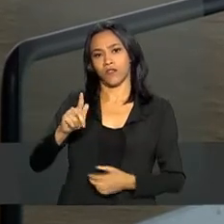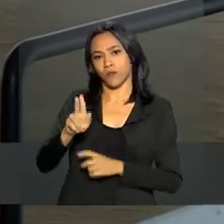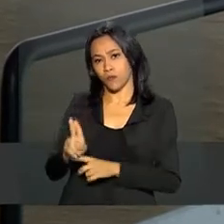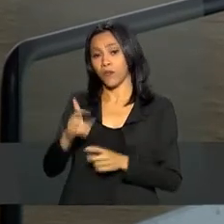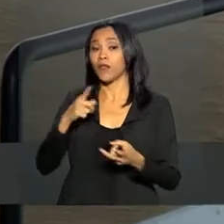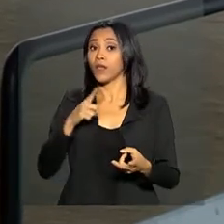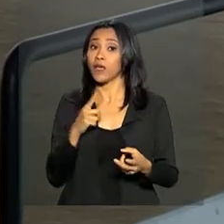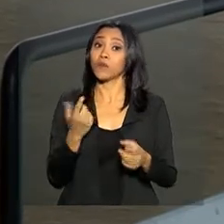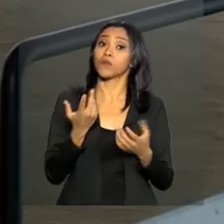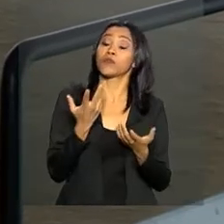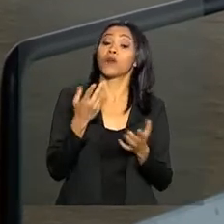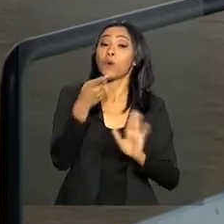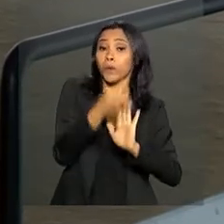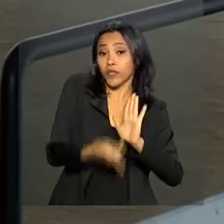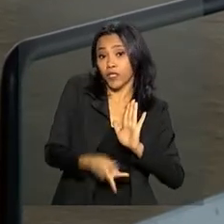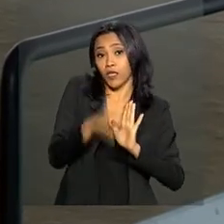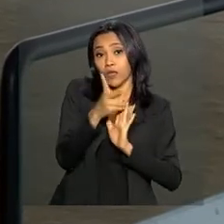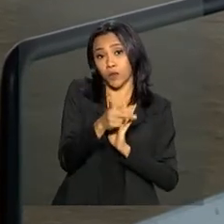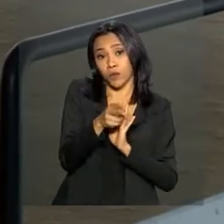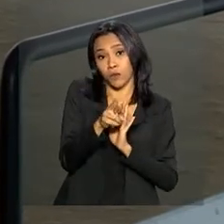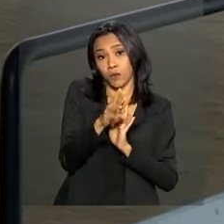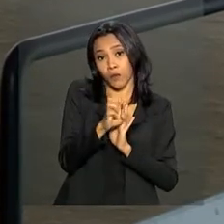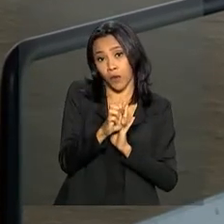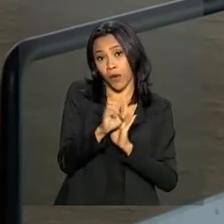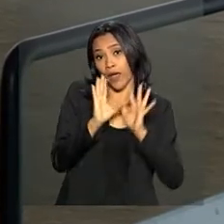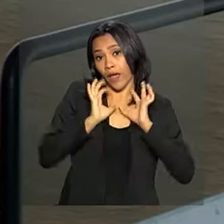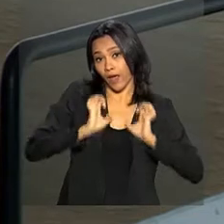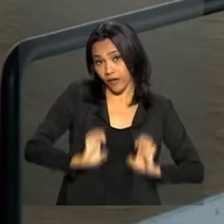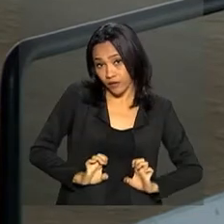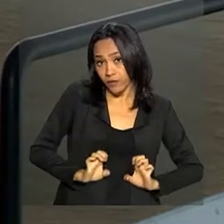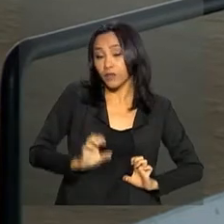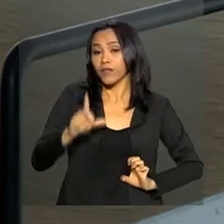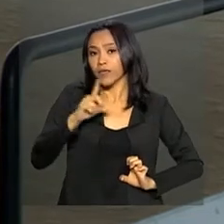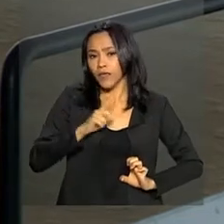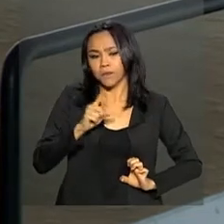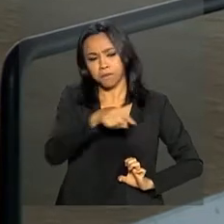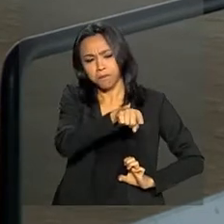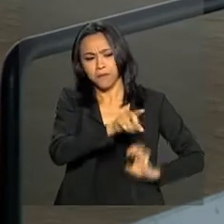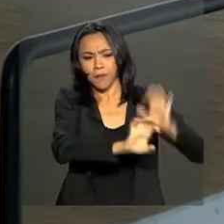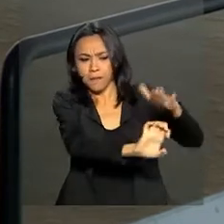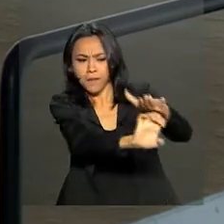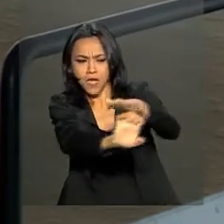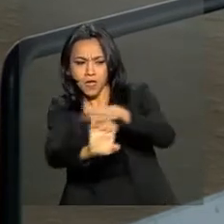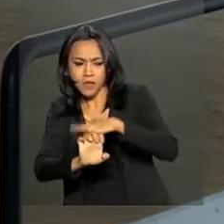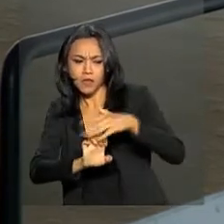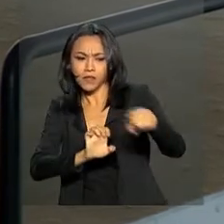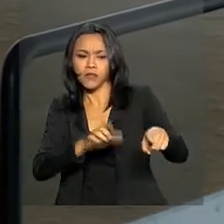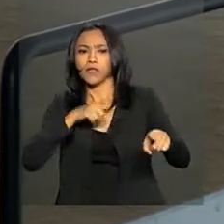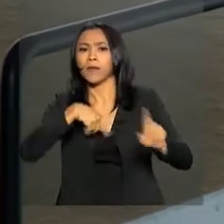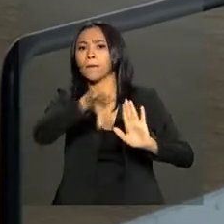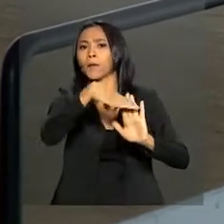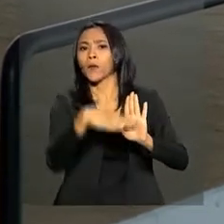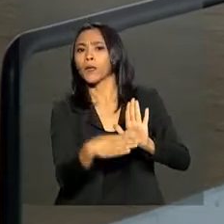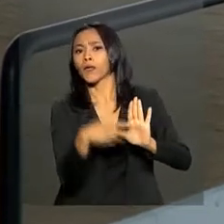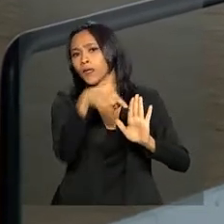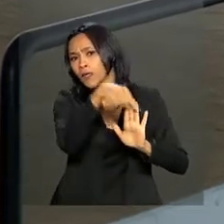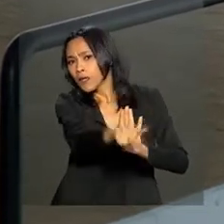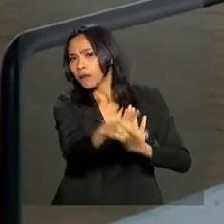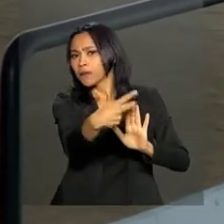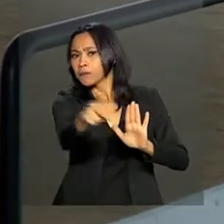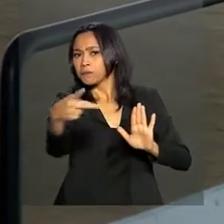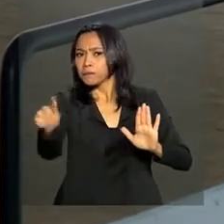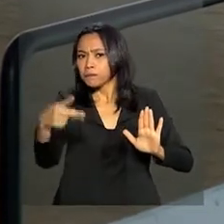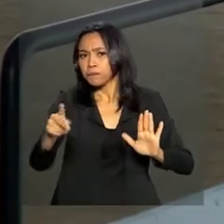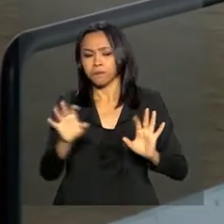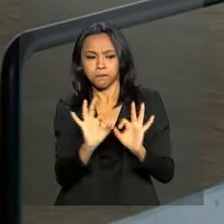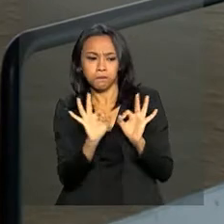Proética, que nós lançamos em 2010, que reconhece anualmente empresas que têm programas de compliance, de integridade, sólidos,